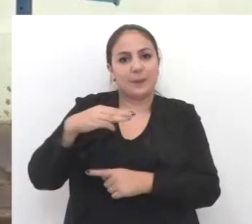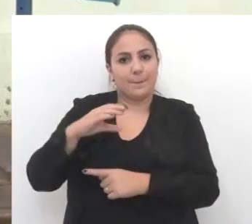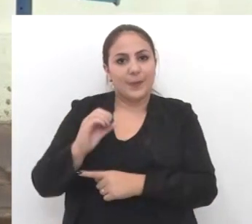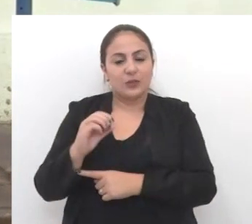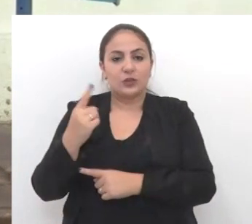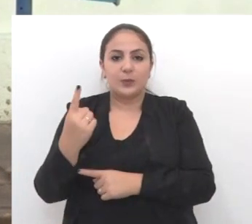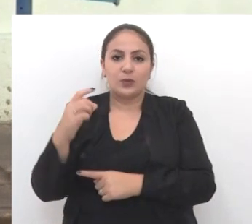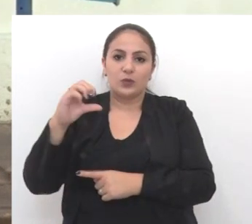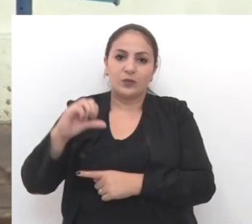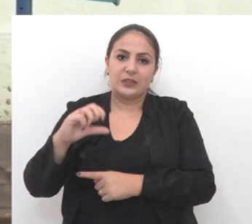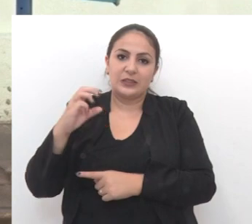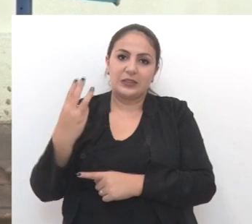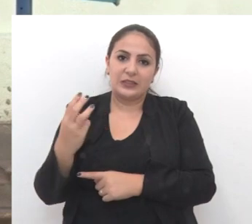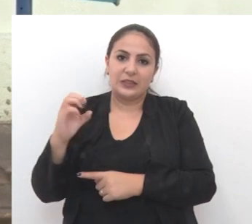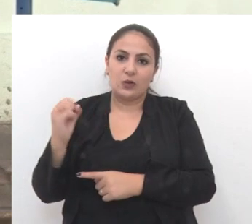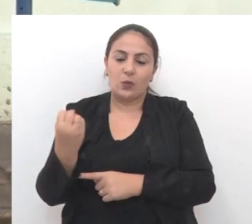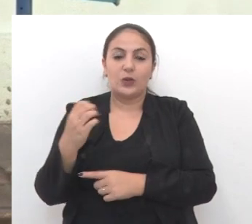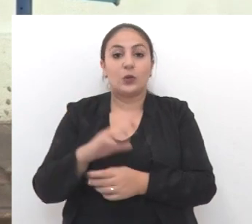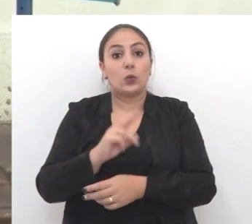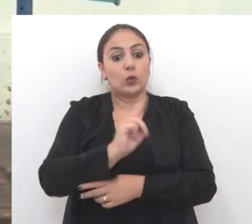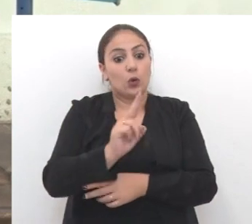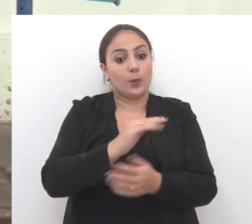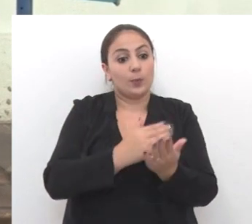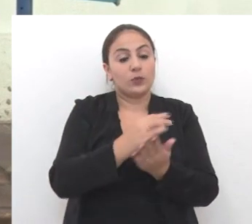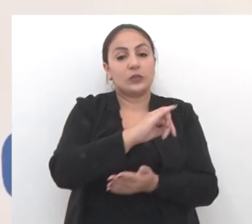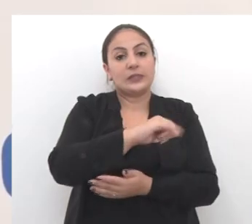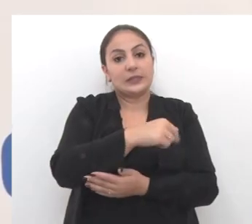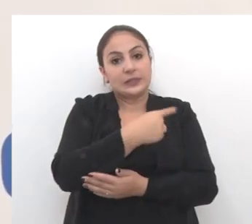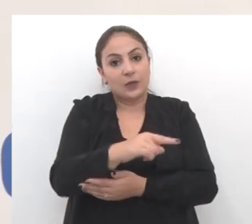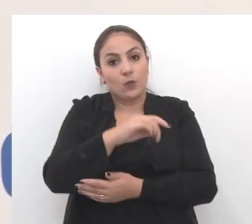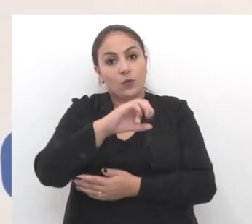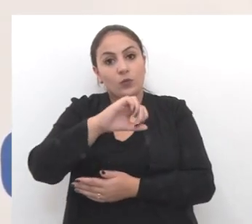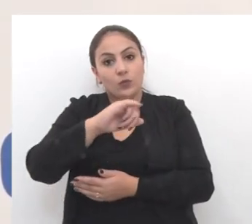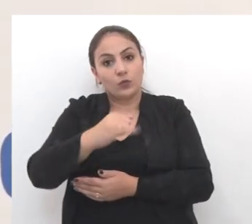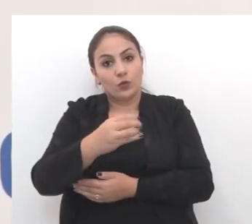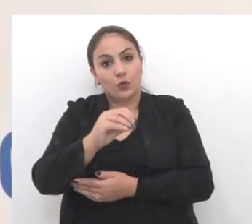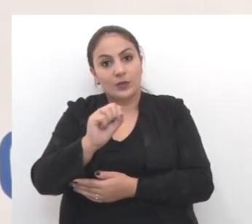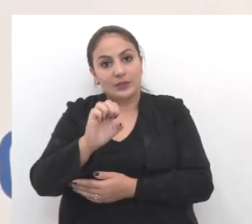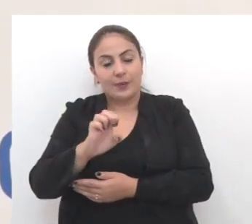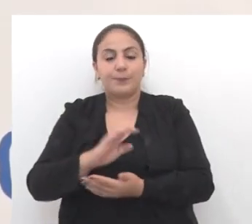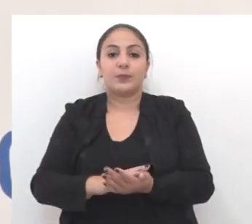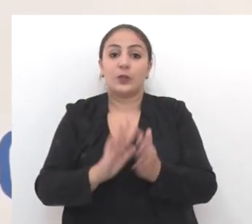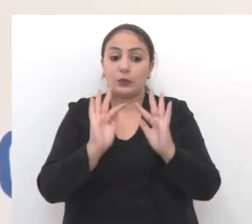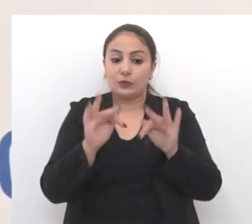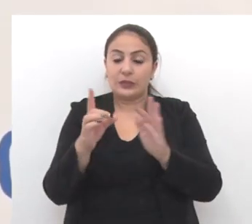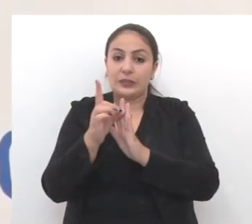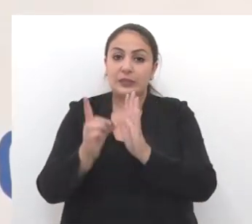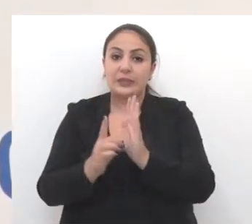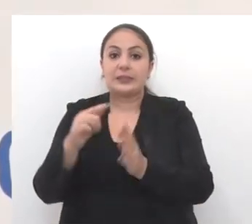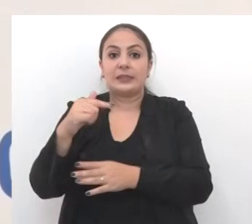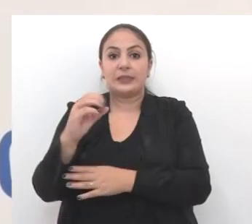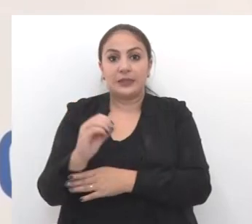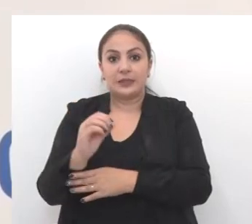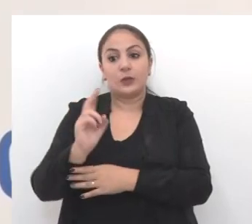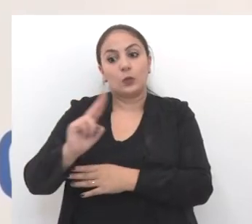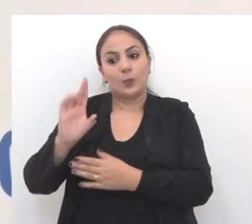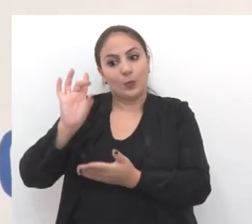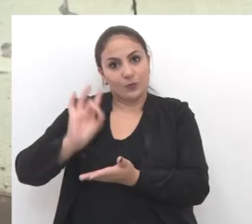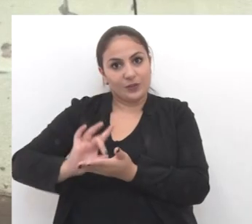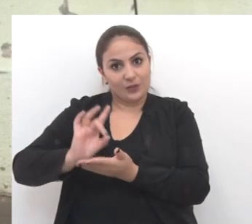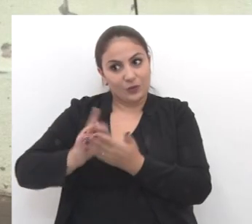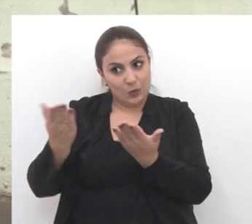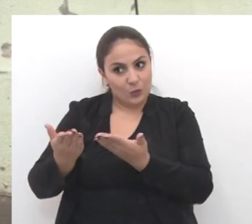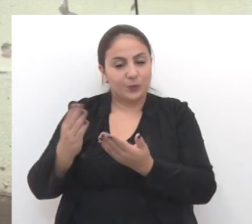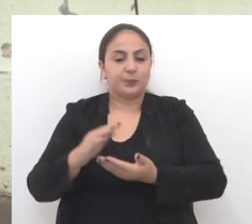1938, com o nome de São José. E no fim da década de 70, passou a nomenclatura atual.